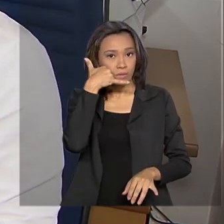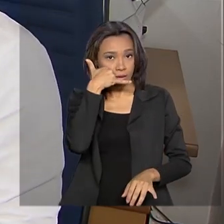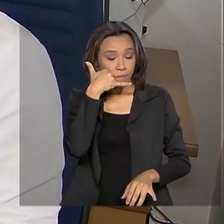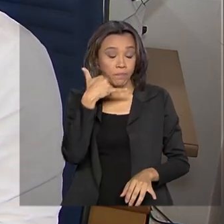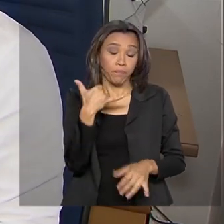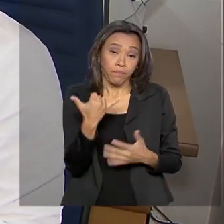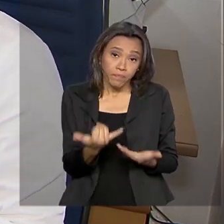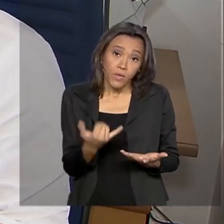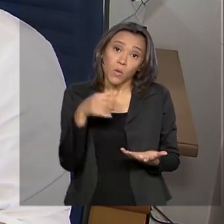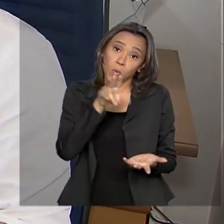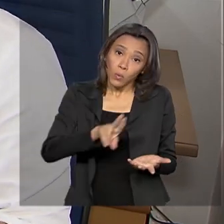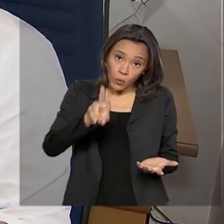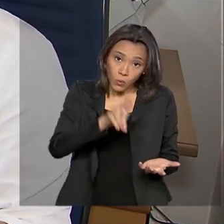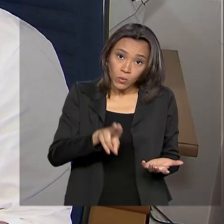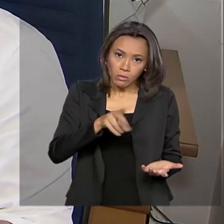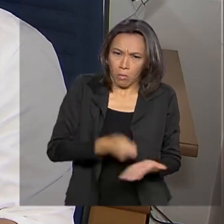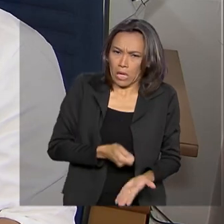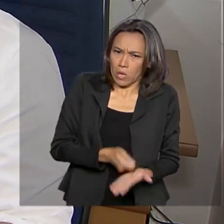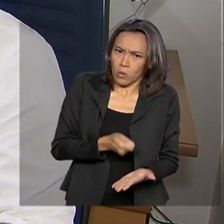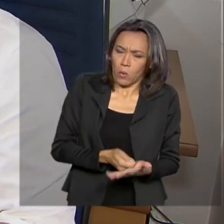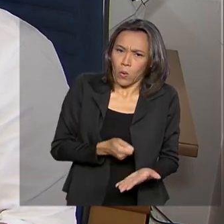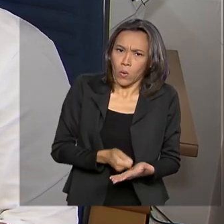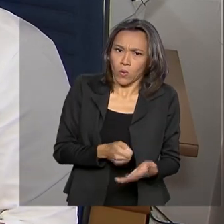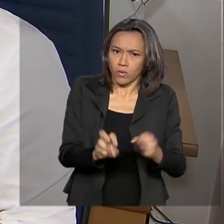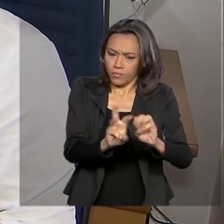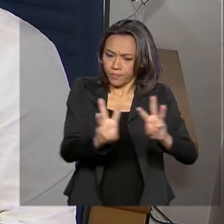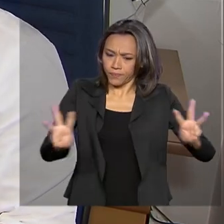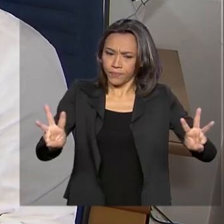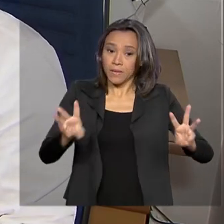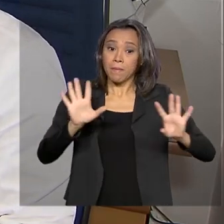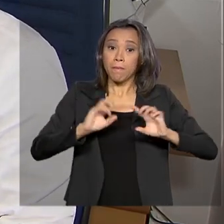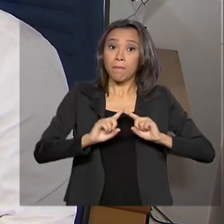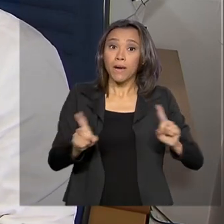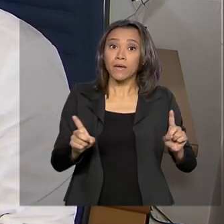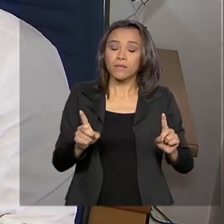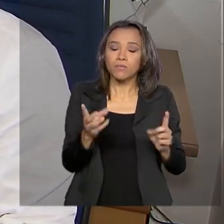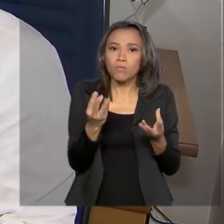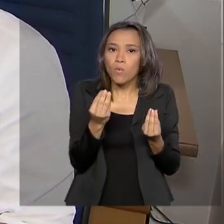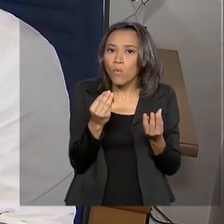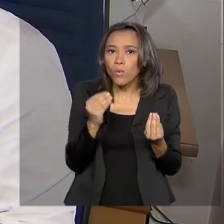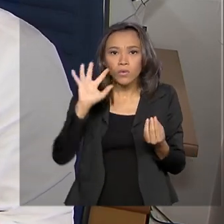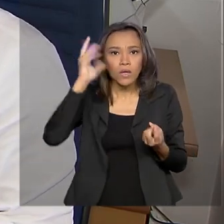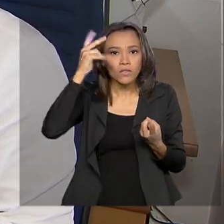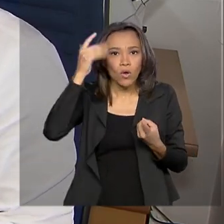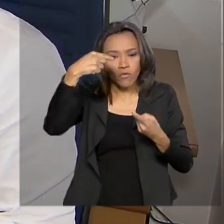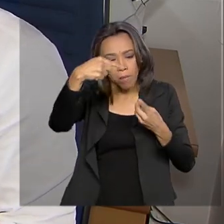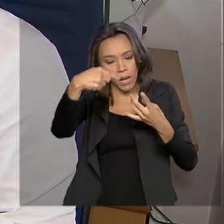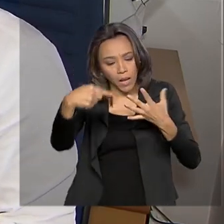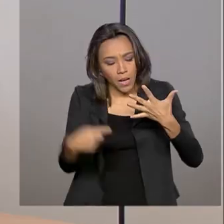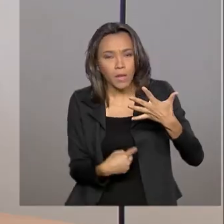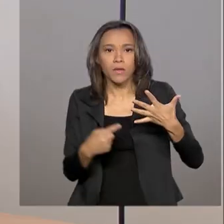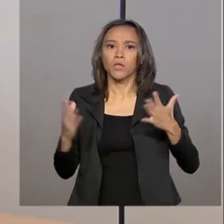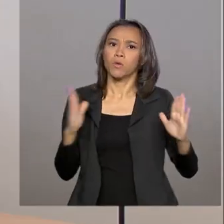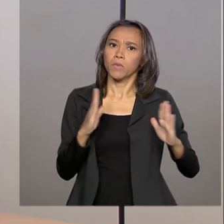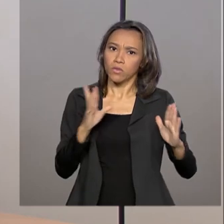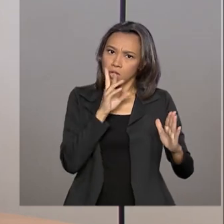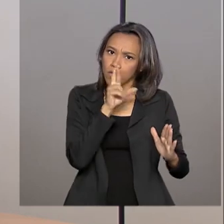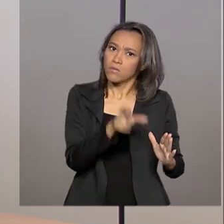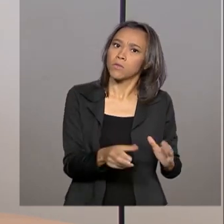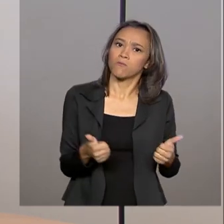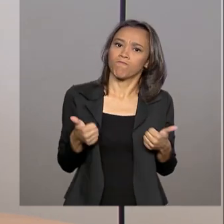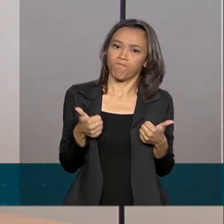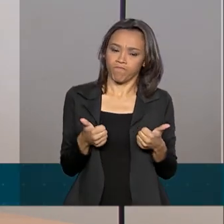embora o uso do canal não seja obrigatório, chama a atenção o índice de solução da plataforma e o prazo de resposta. O tempo